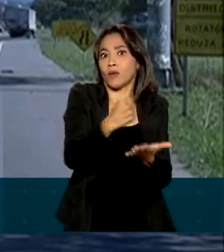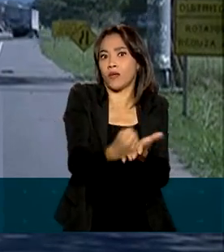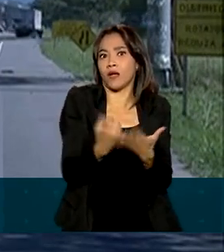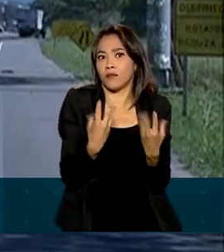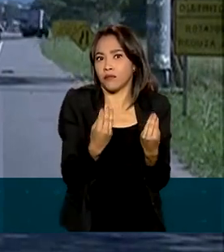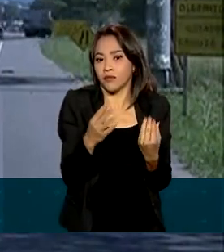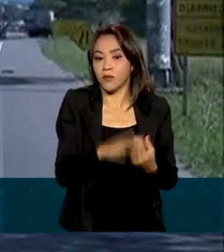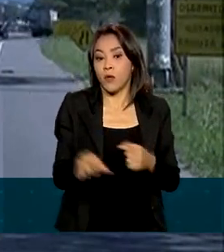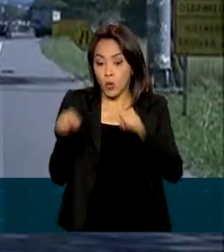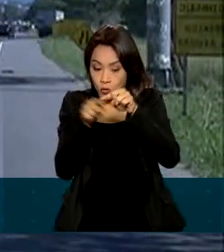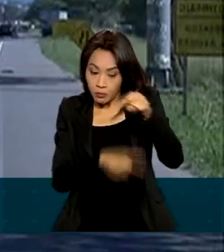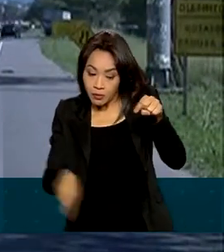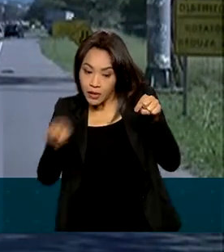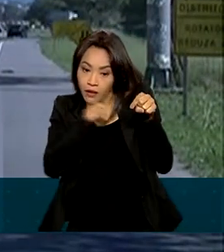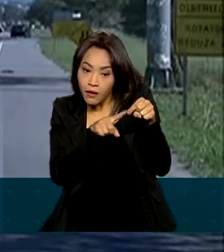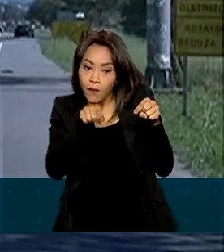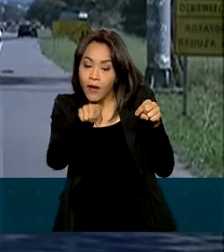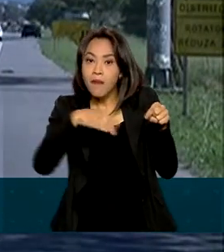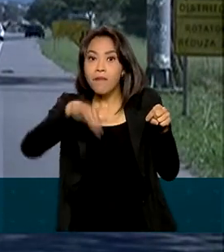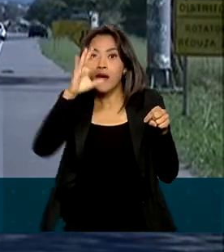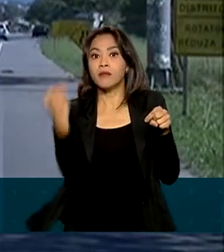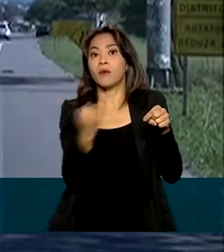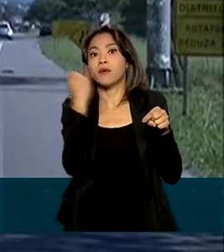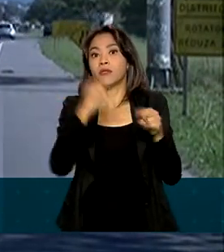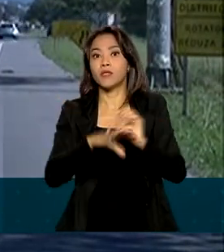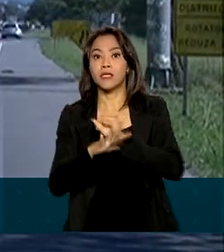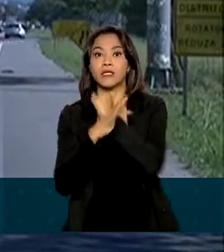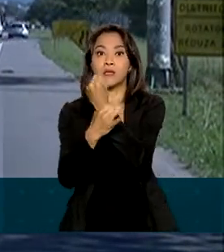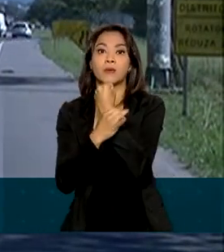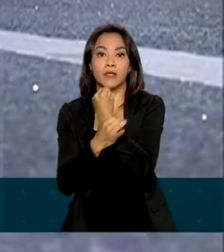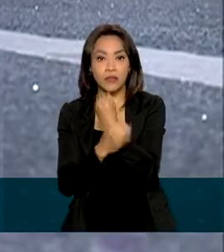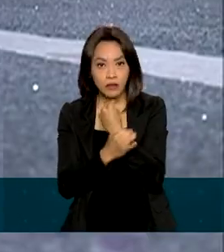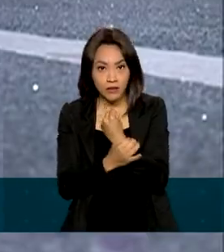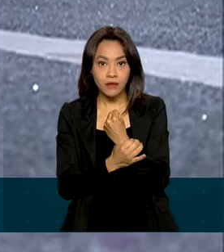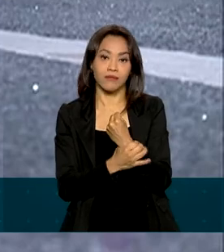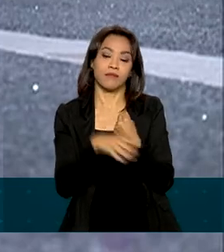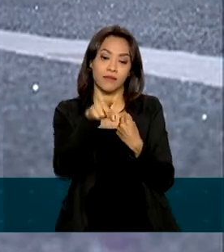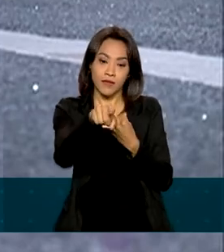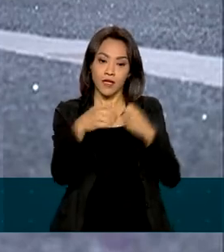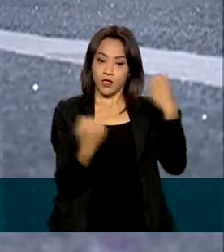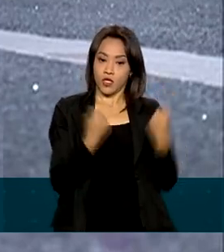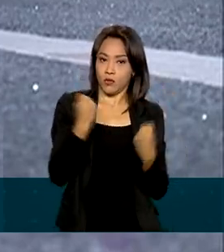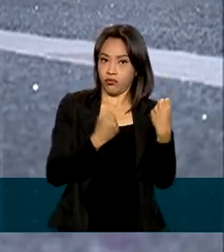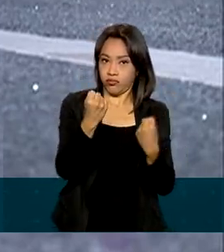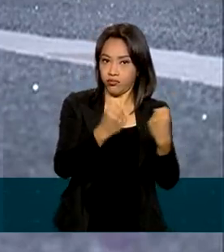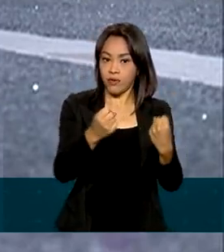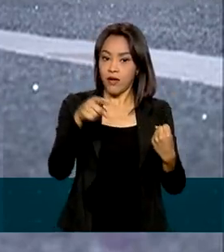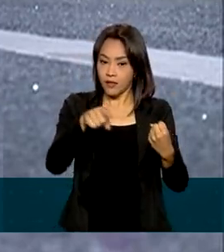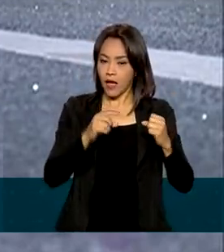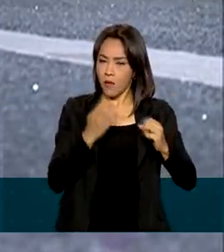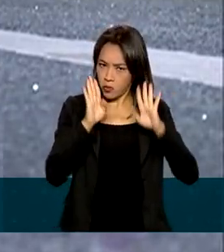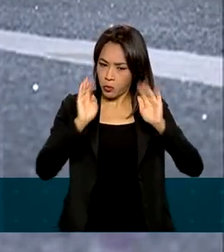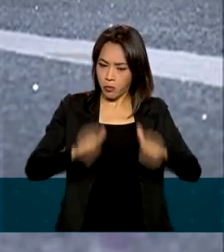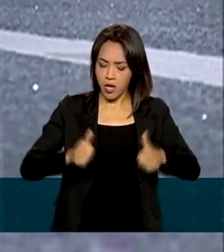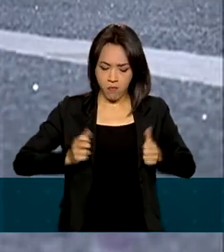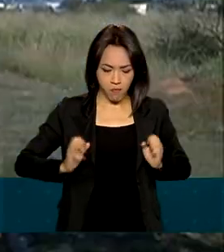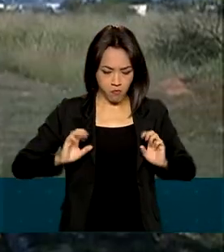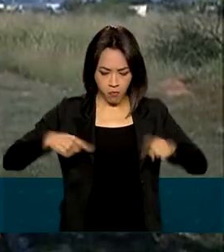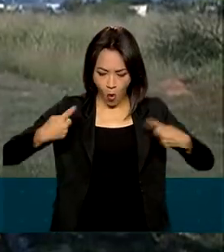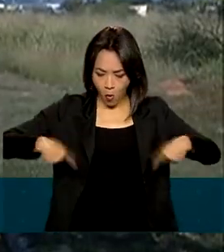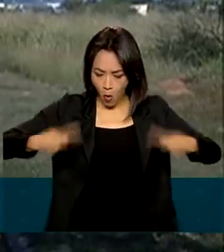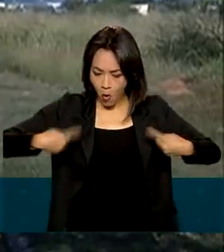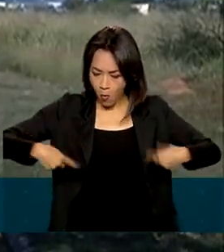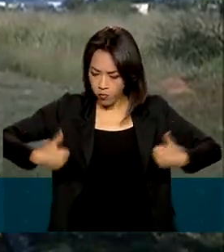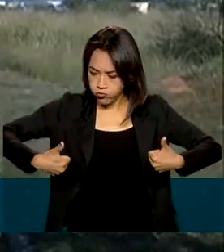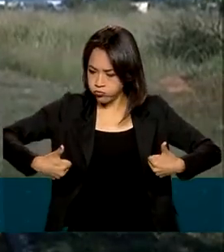estão entre os itens mais importantes para a segurança de motoristas e passageiros. Eles são responsáveis pelo desempenho e dinâmica do veículo,